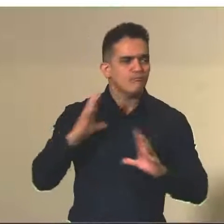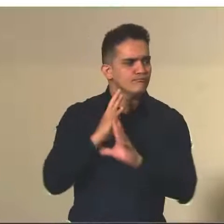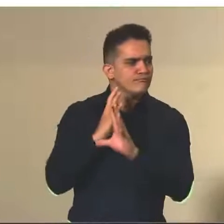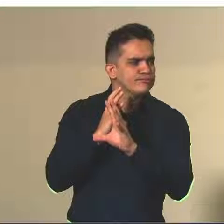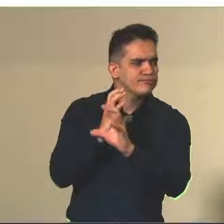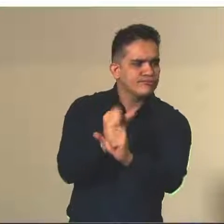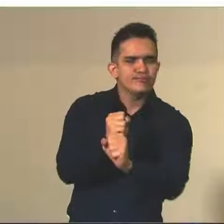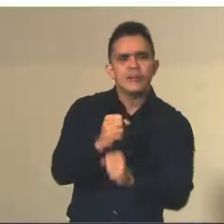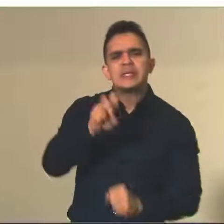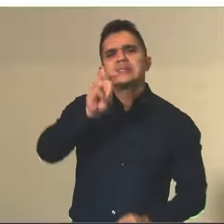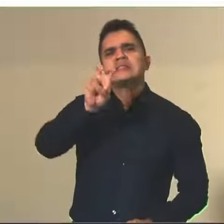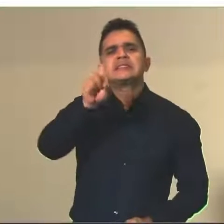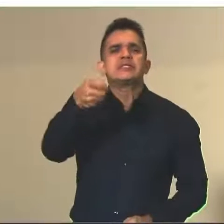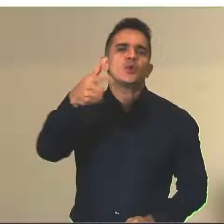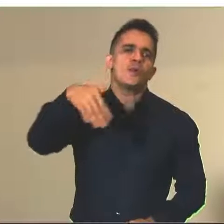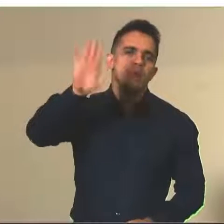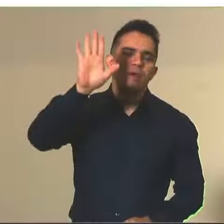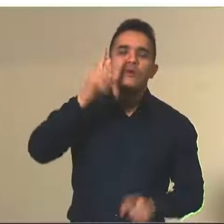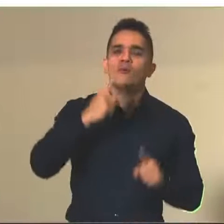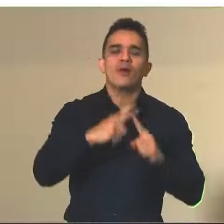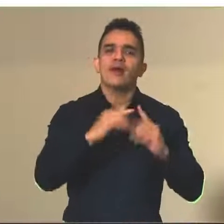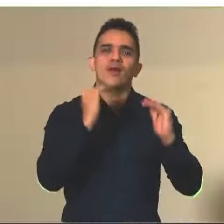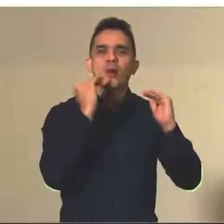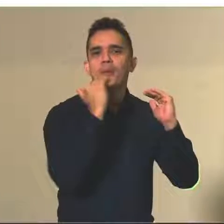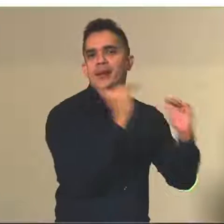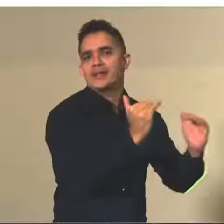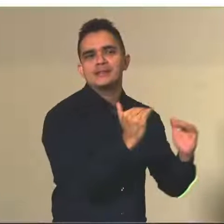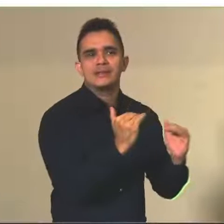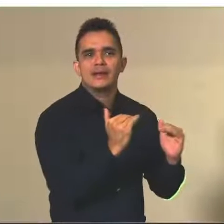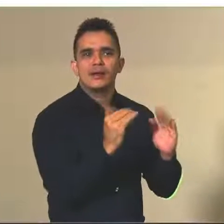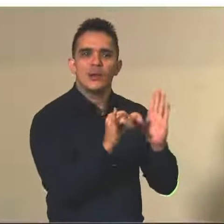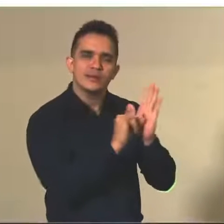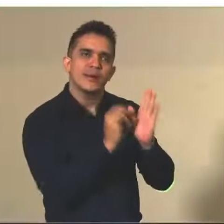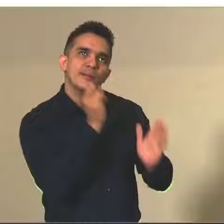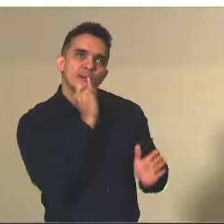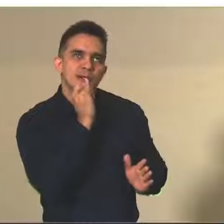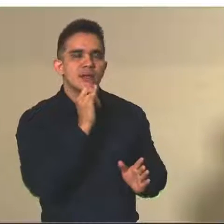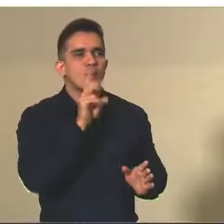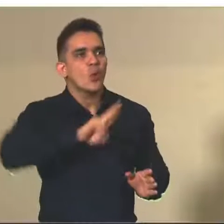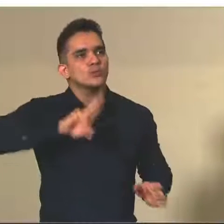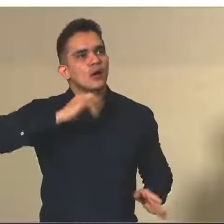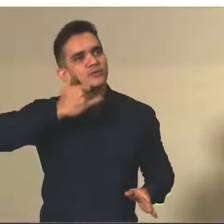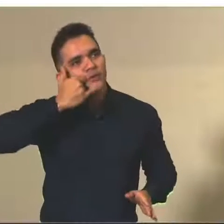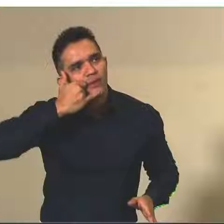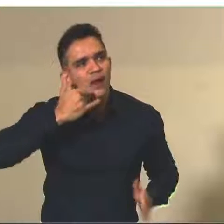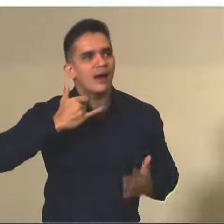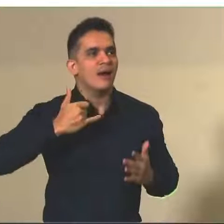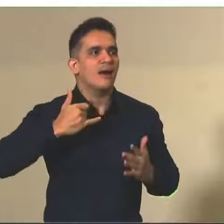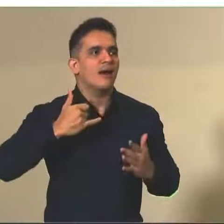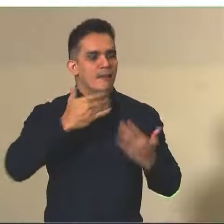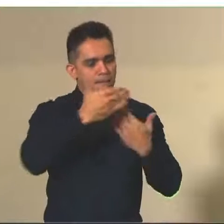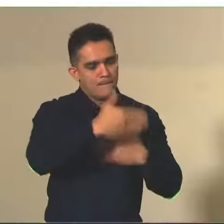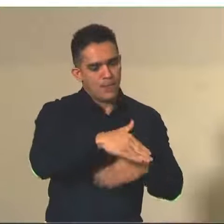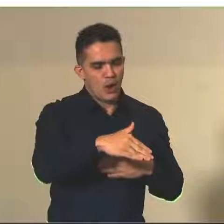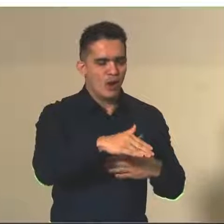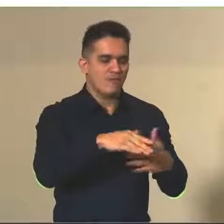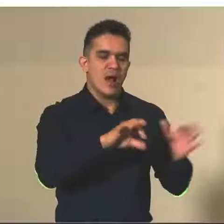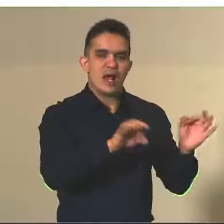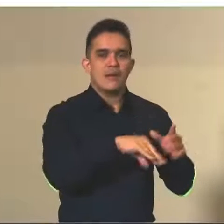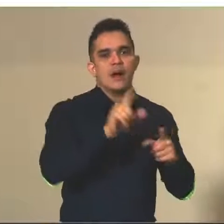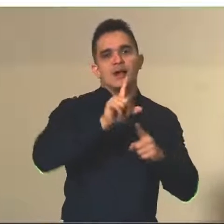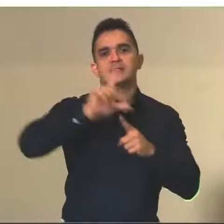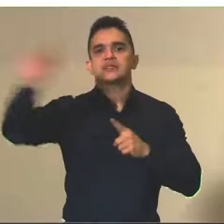por descumprirem critérios do edital, como, por exemplo, portar equipamento eletrônico, ausentar assentos do horário permitido, utilizar